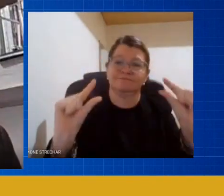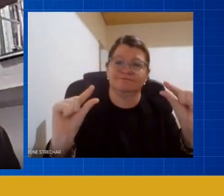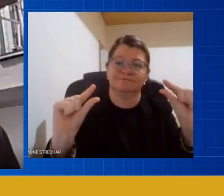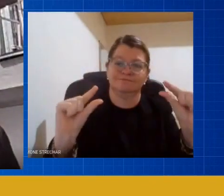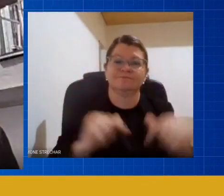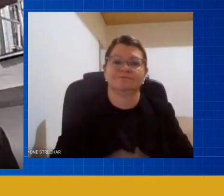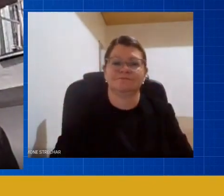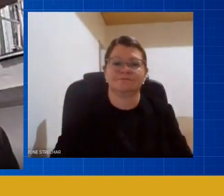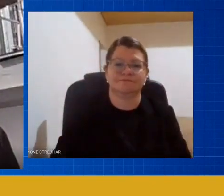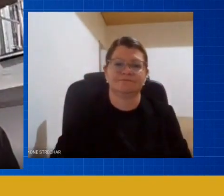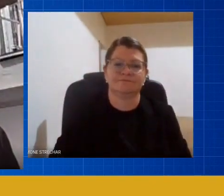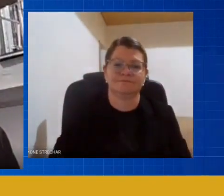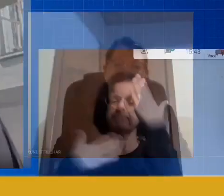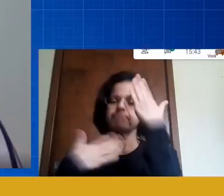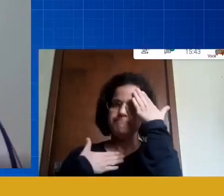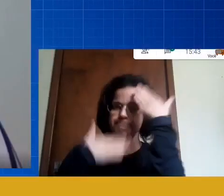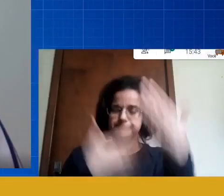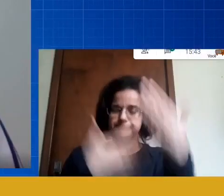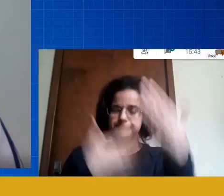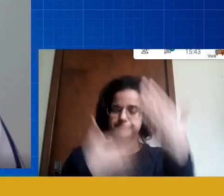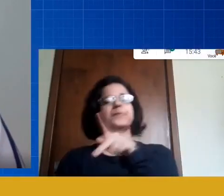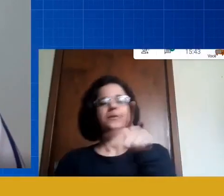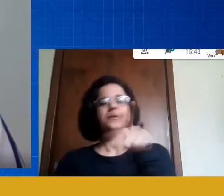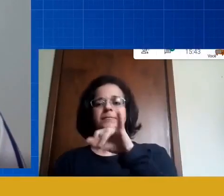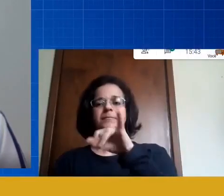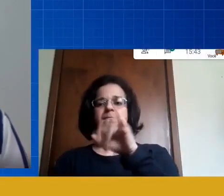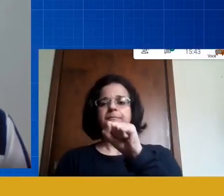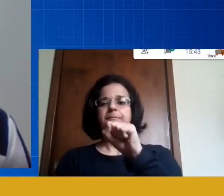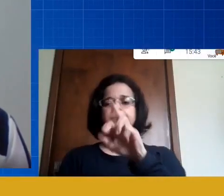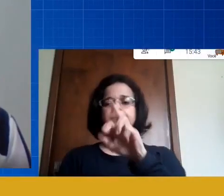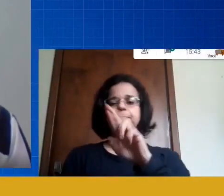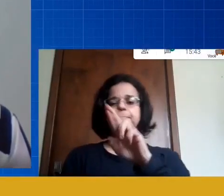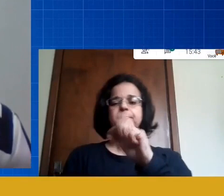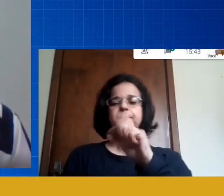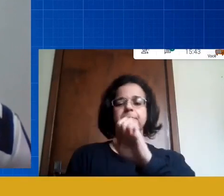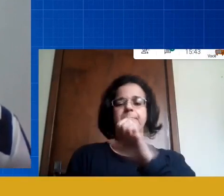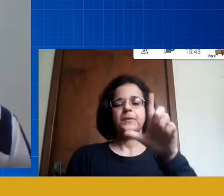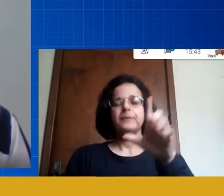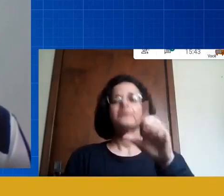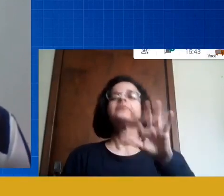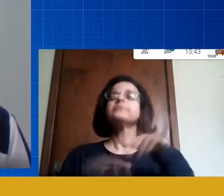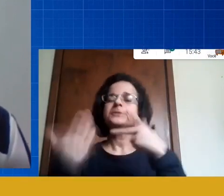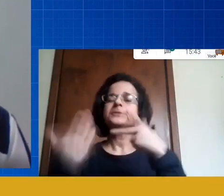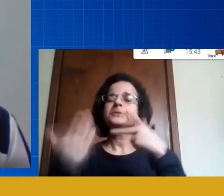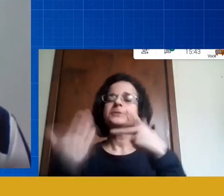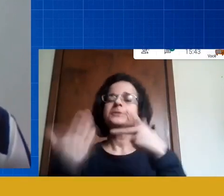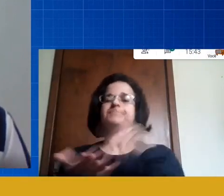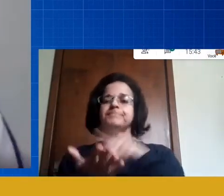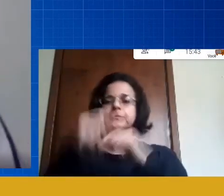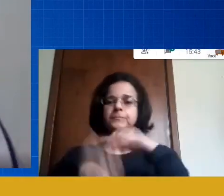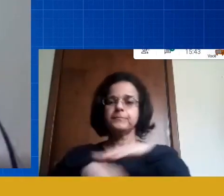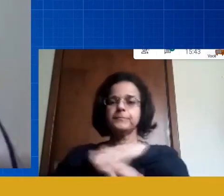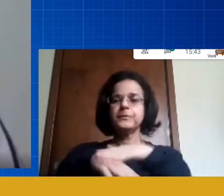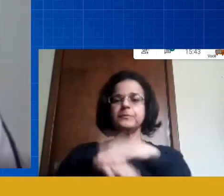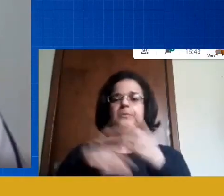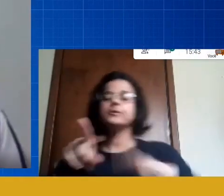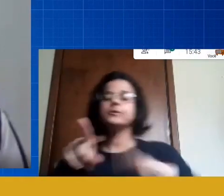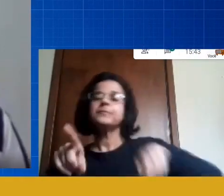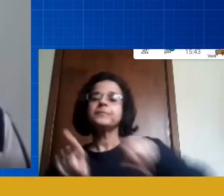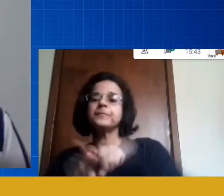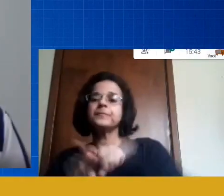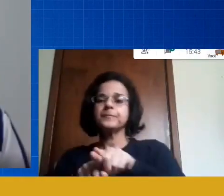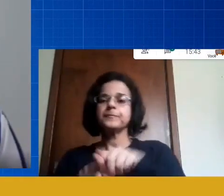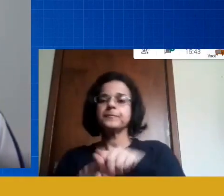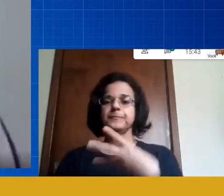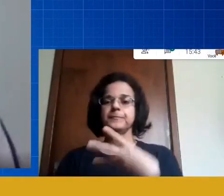eu agradeço o professor Israel e de fato quando a gente comentou que poderia voltar 3 de agosto